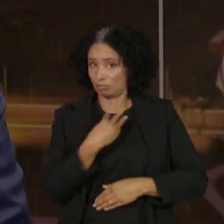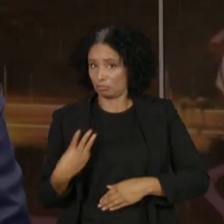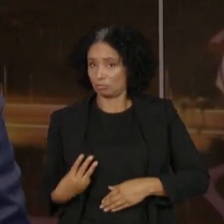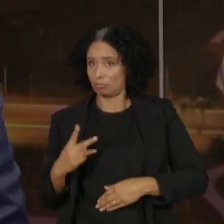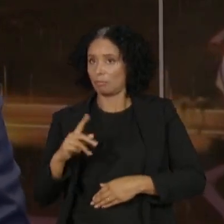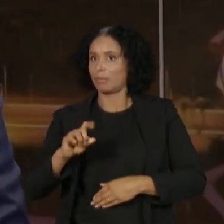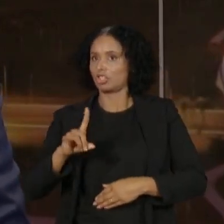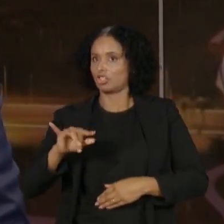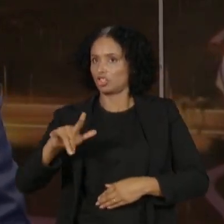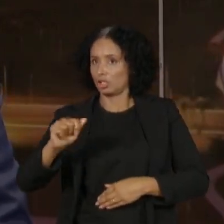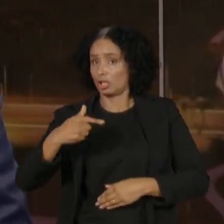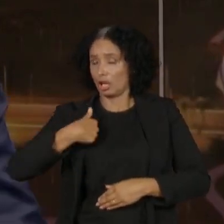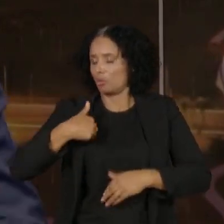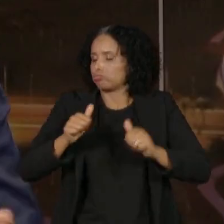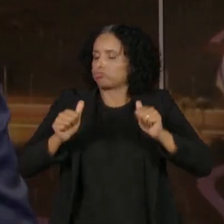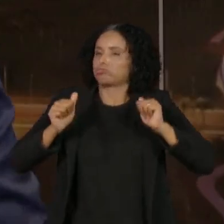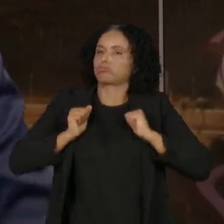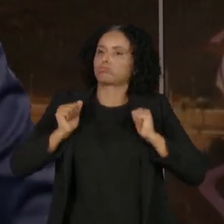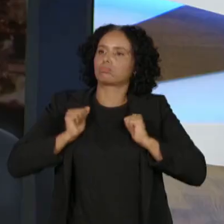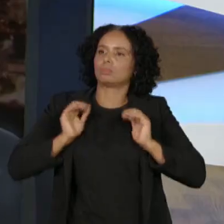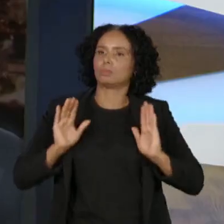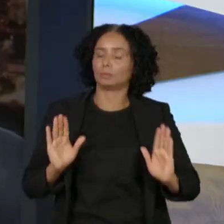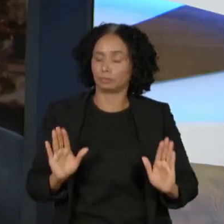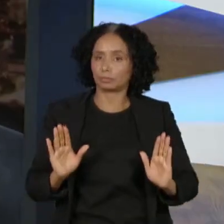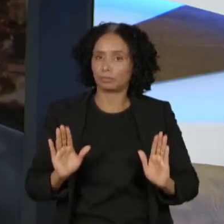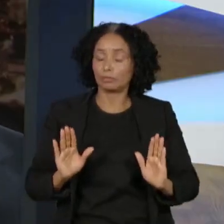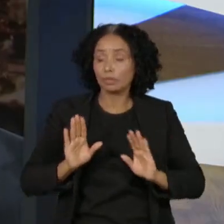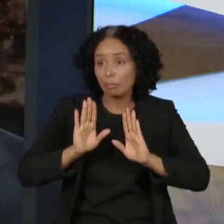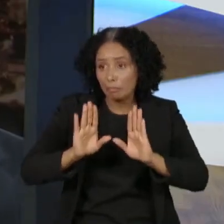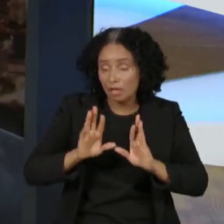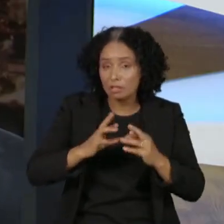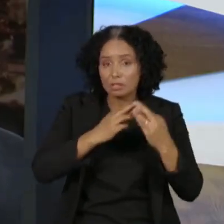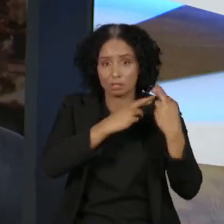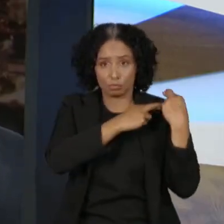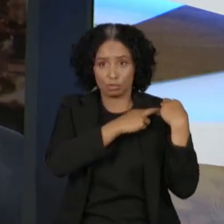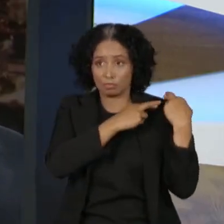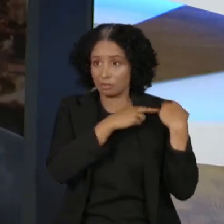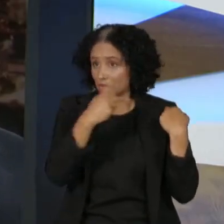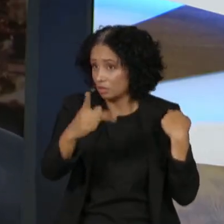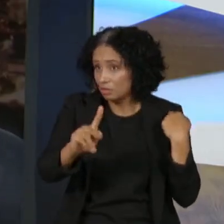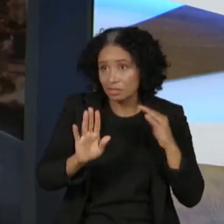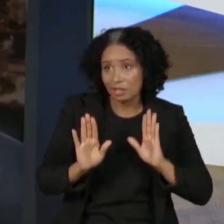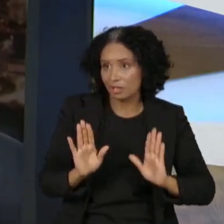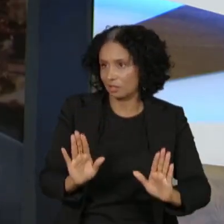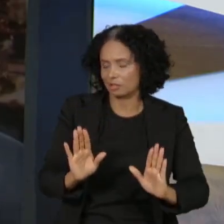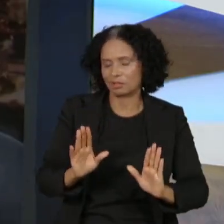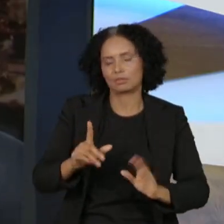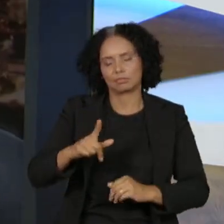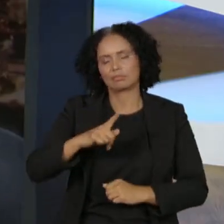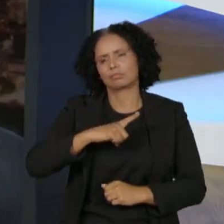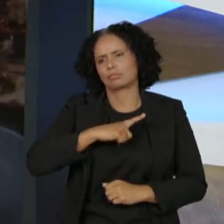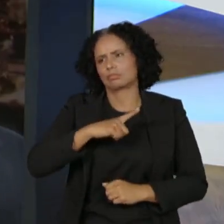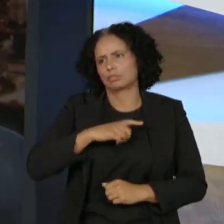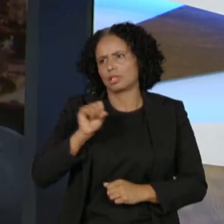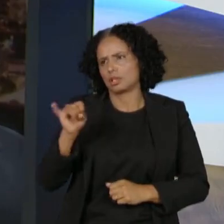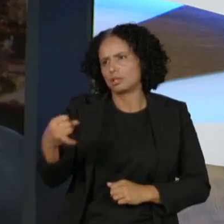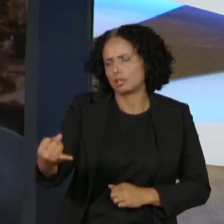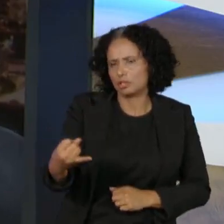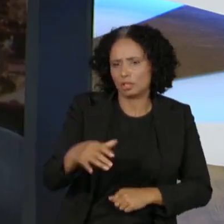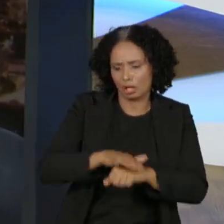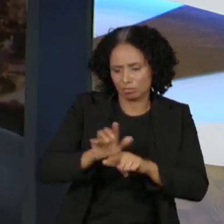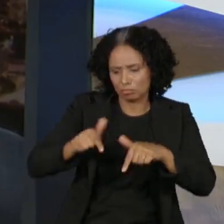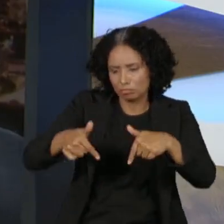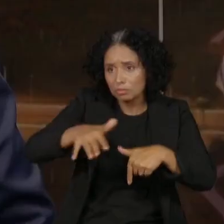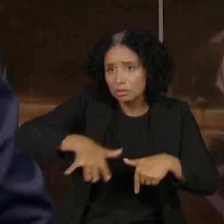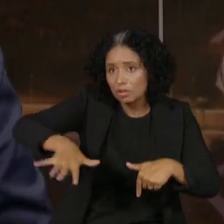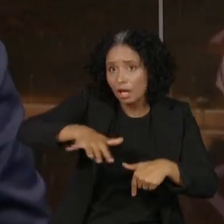temáticas da Câmara e do Senado, por exemplo, para apresentar, dialogar, ouvir sugestões para as ações na área de